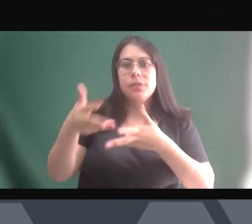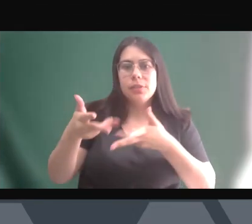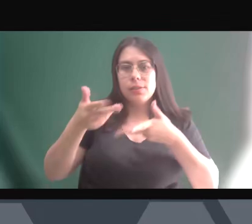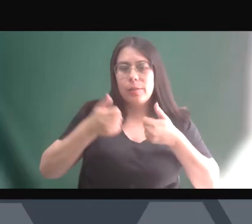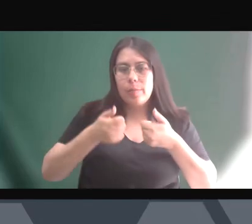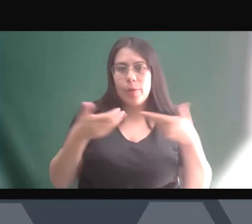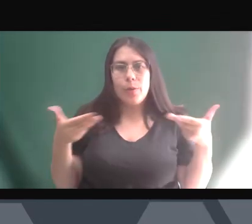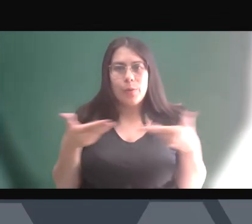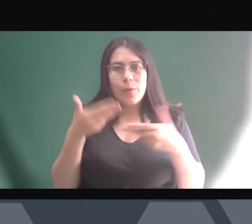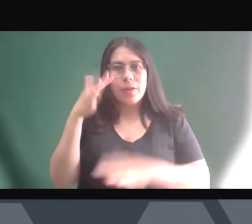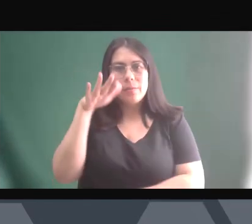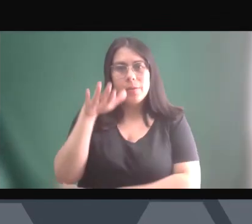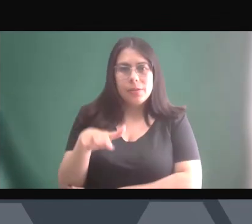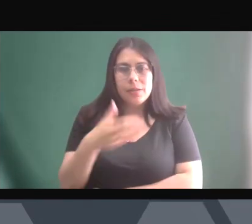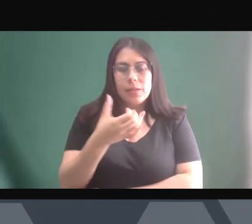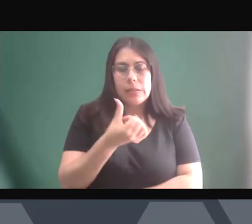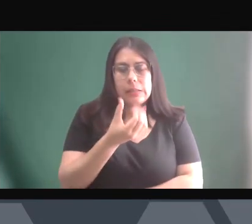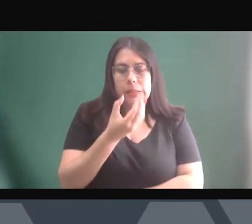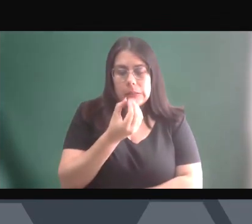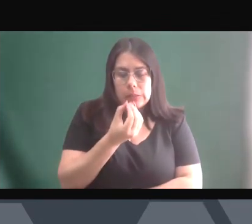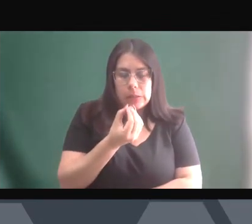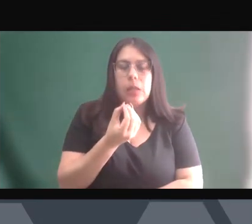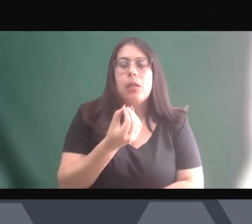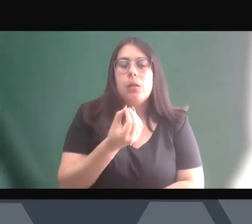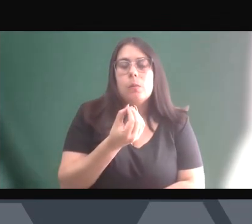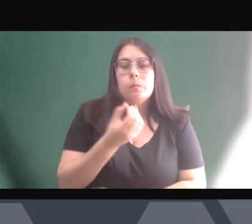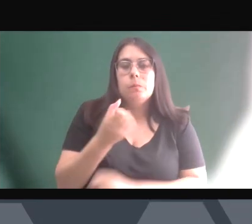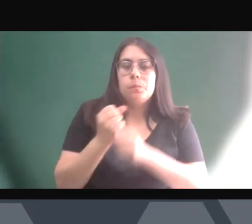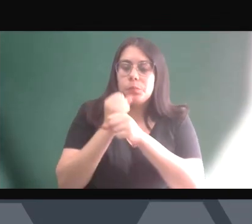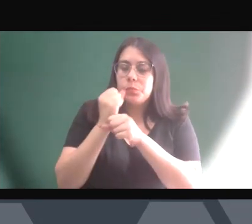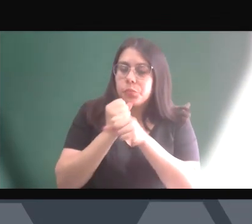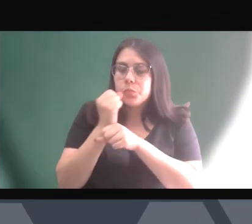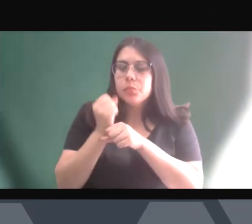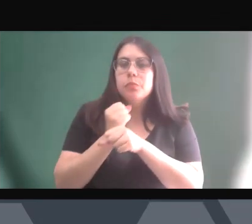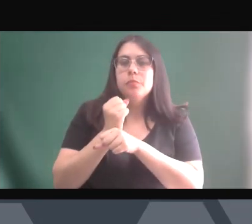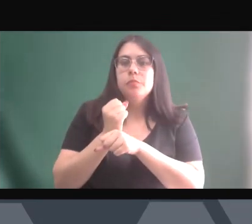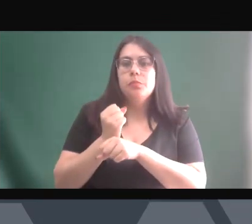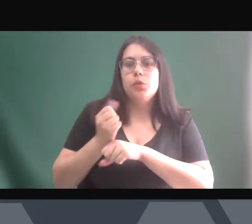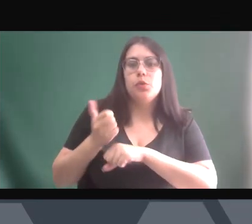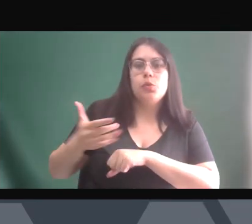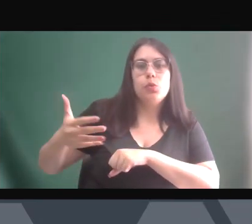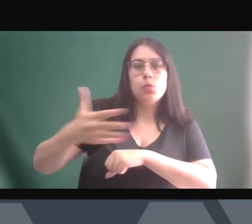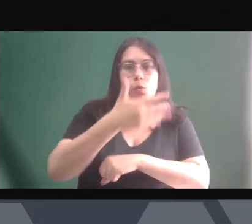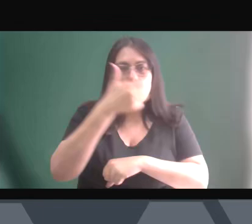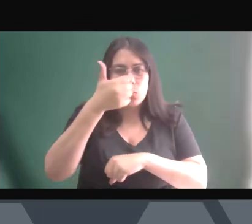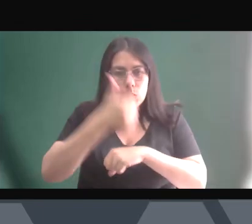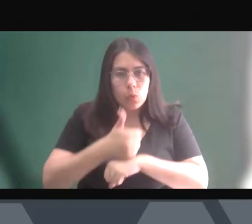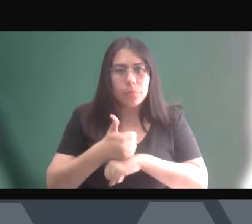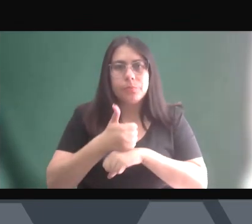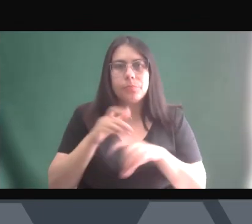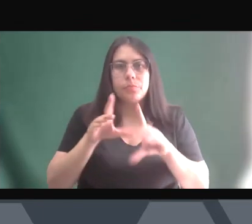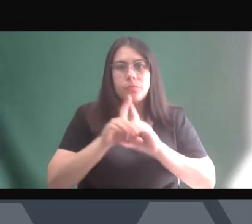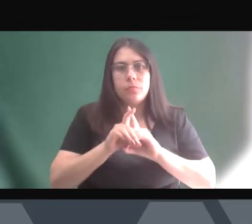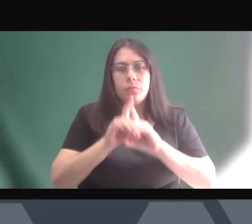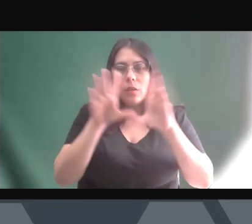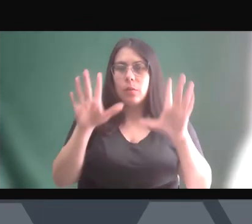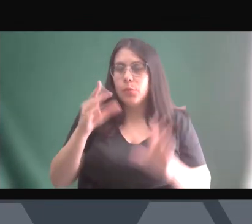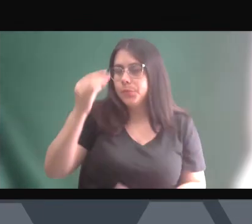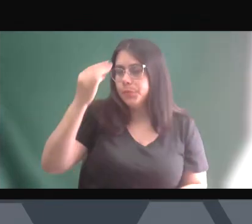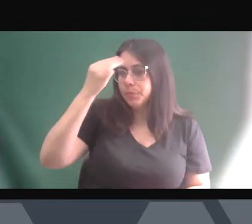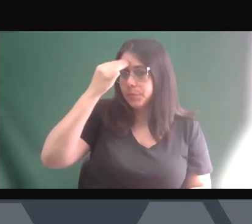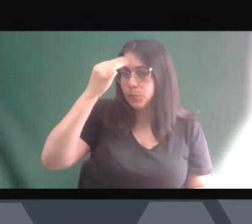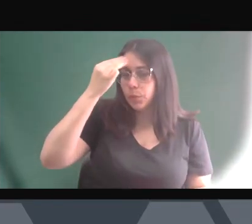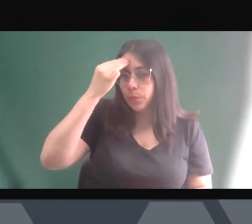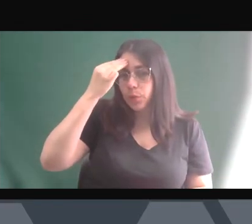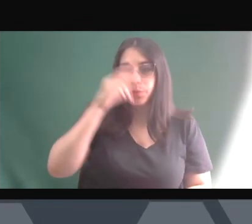parte do evento 60 anos do golpe Direitos Humanos, Democracia e Memória, o